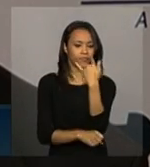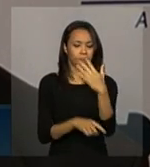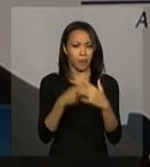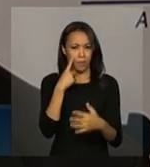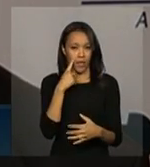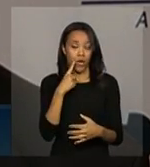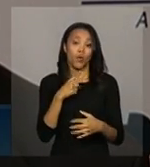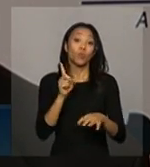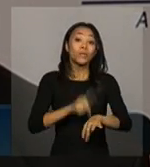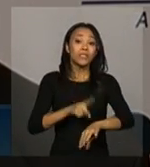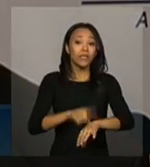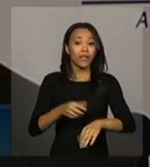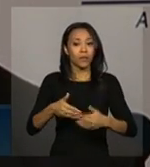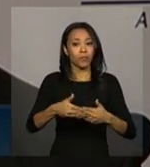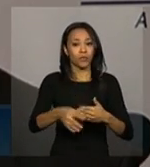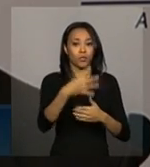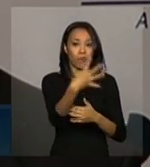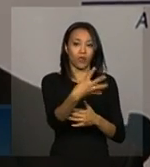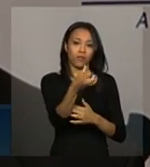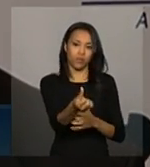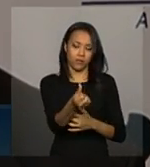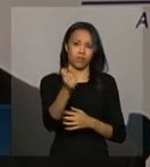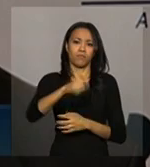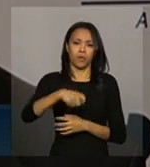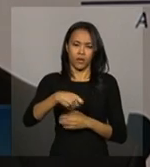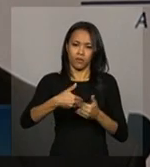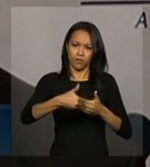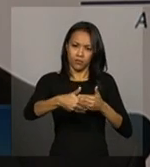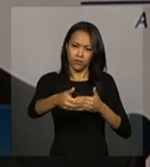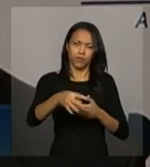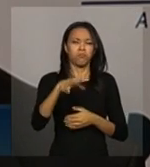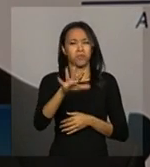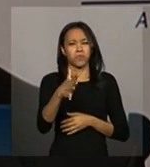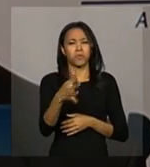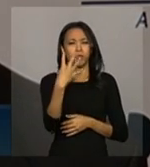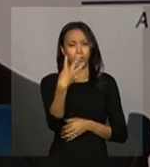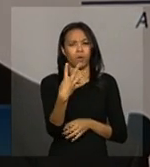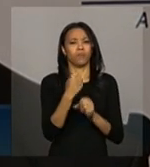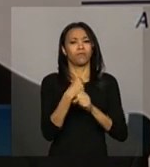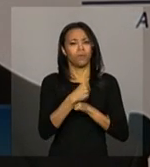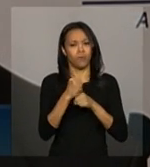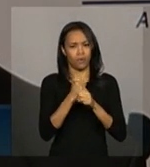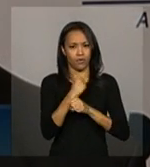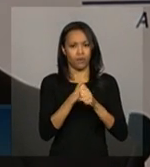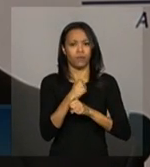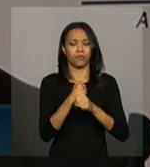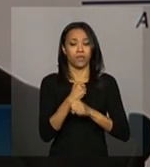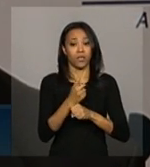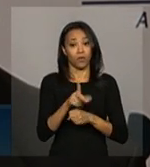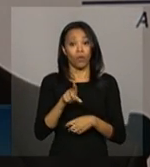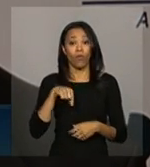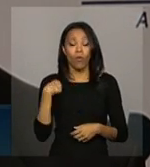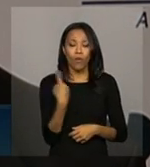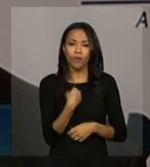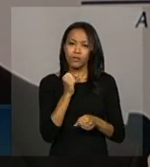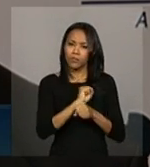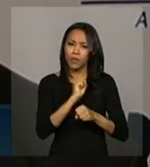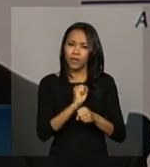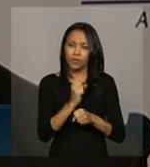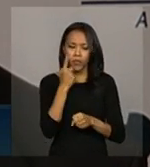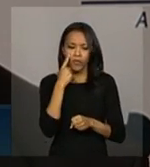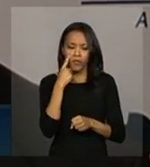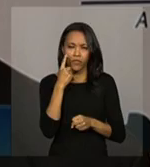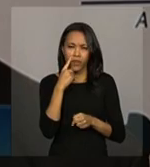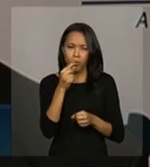meses, 46 meses, quer dizer, 4 anos. E a gente espera até entrar com ela em